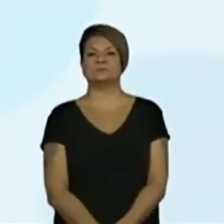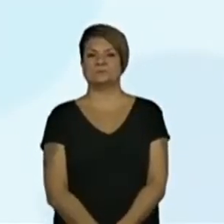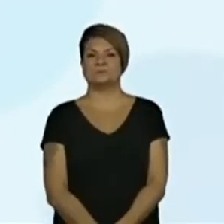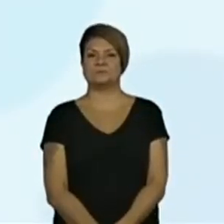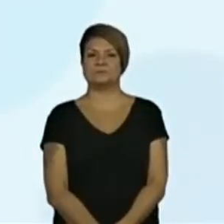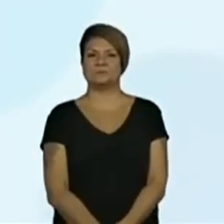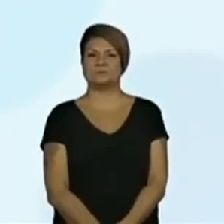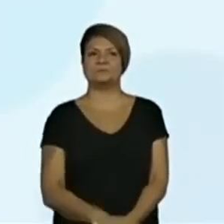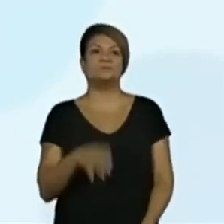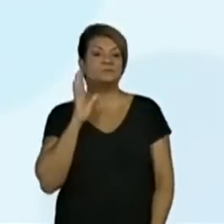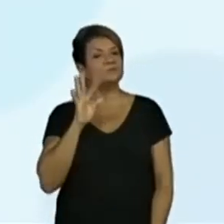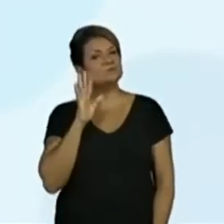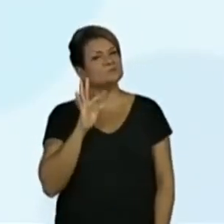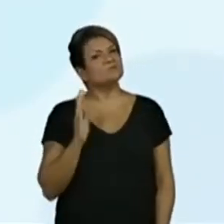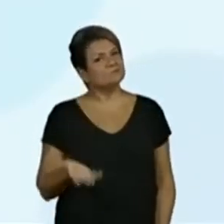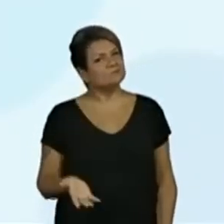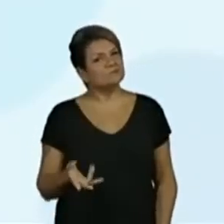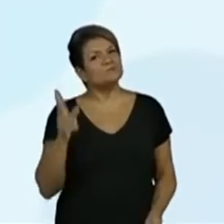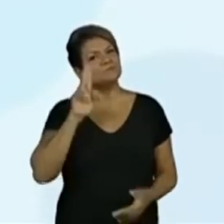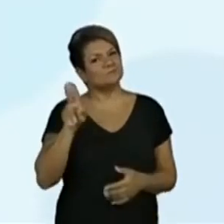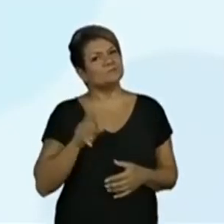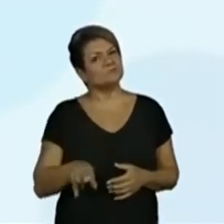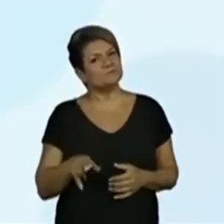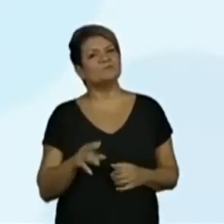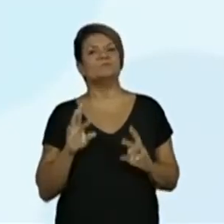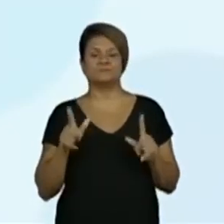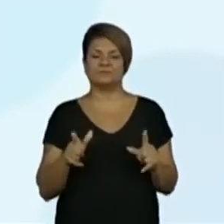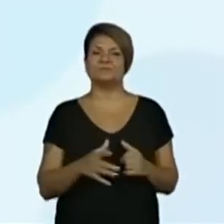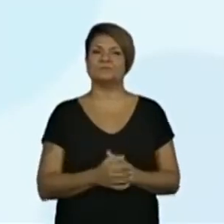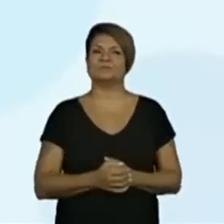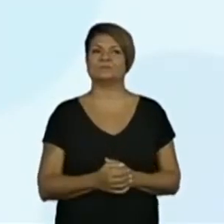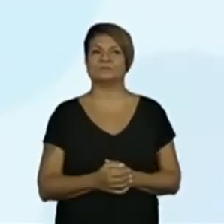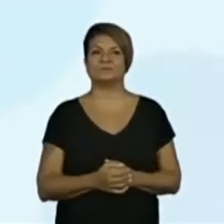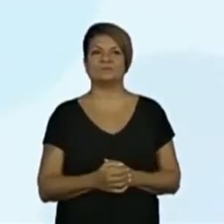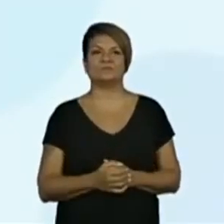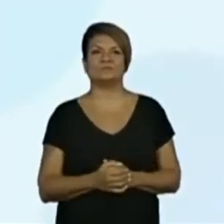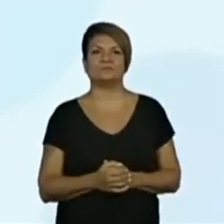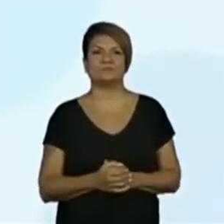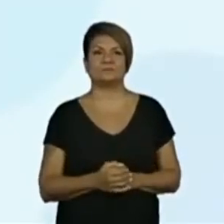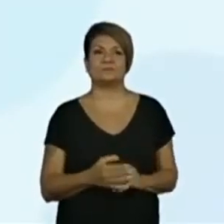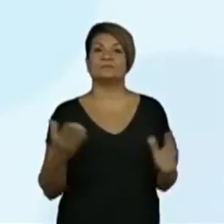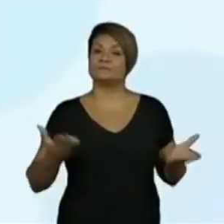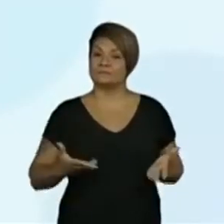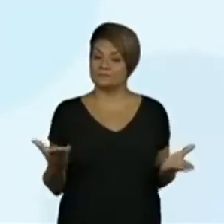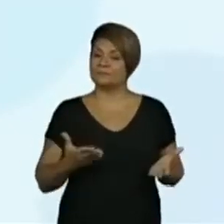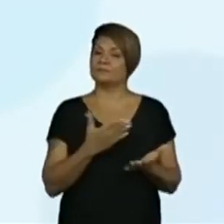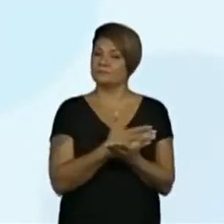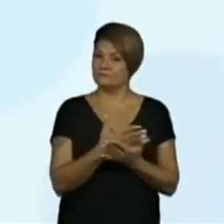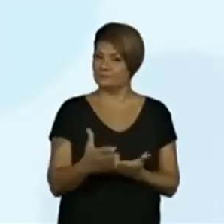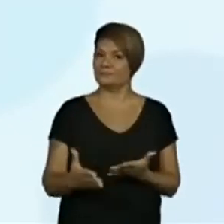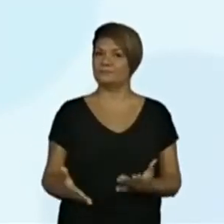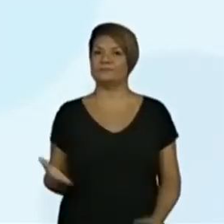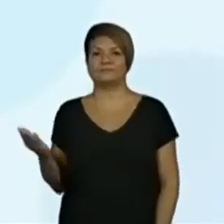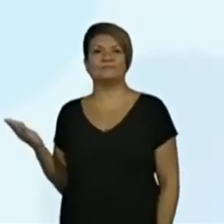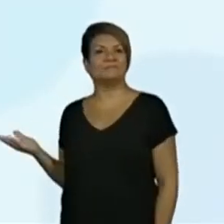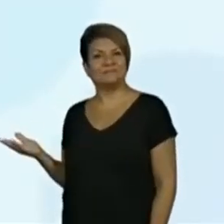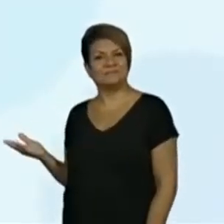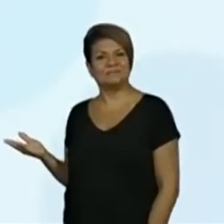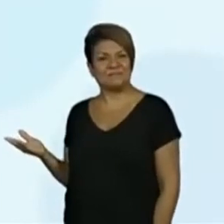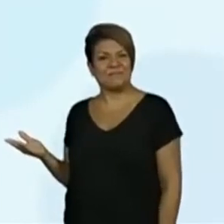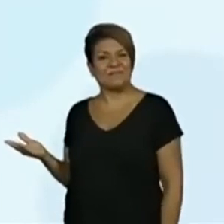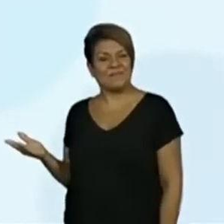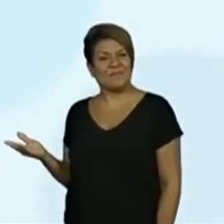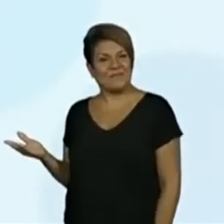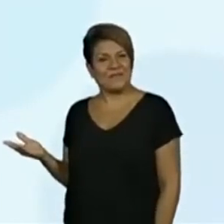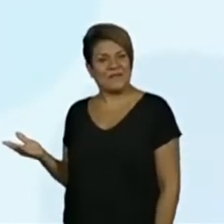bacana, né? Dois nomes diferentes para os nossos personagens de hoje. E agora? Olha só o que apareceu aí para